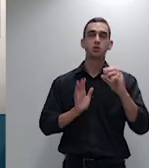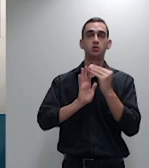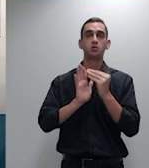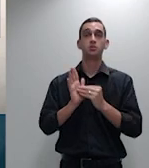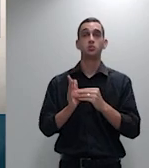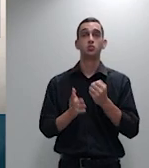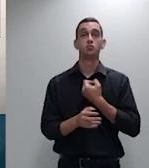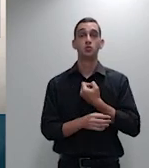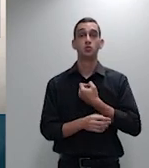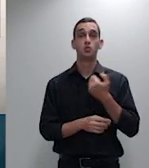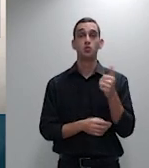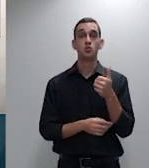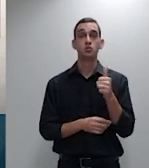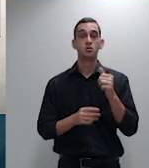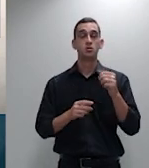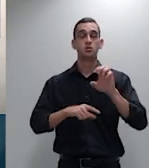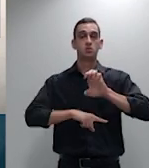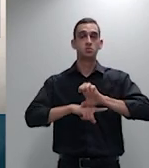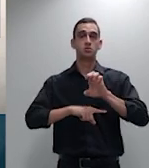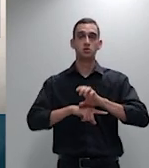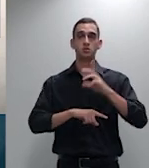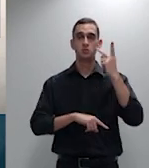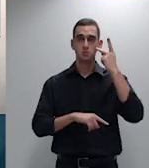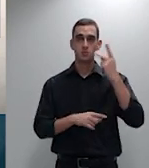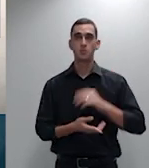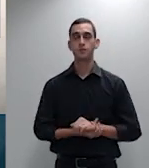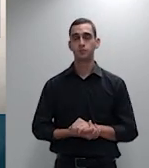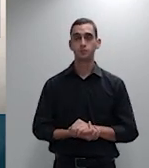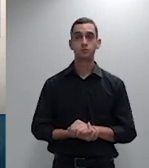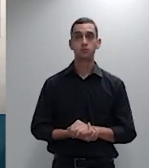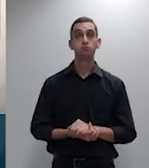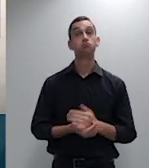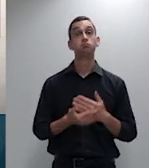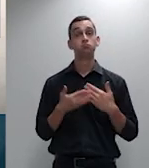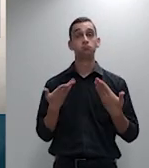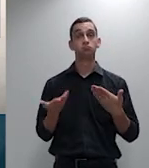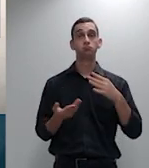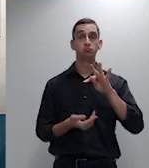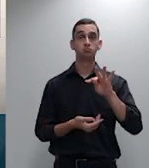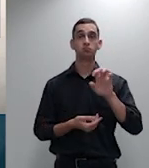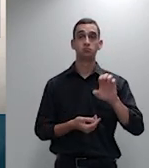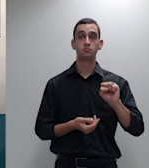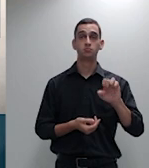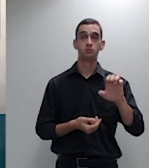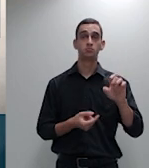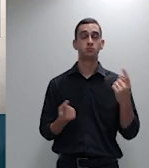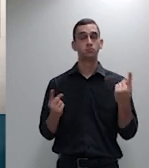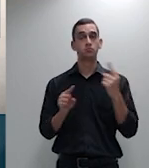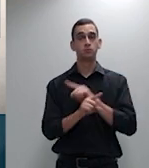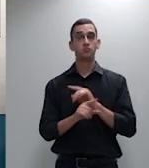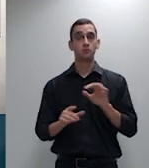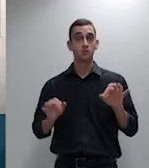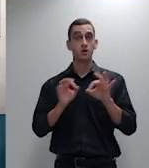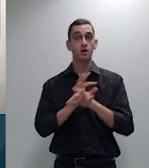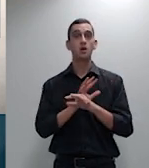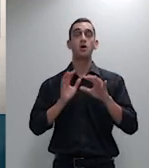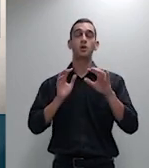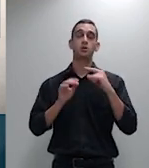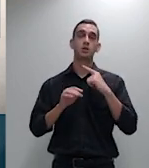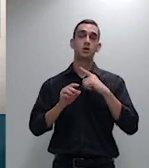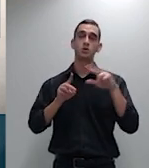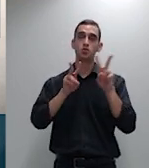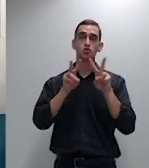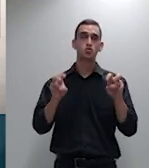com essa tese encerra-se a abordagem da controvérsia acerca da abusividade do reajuste por faixa etária